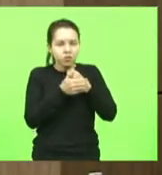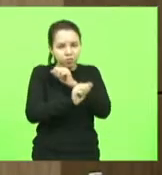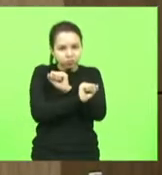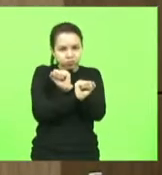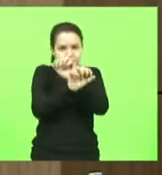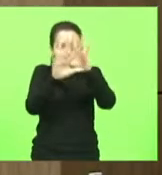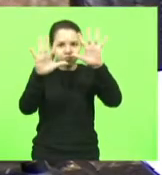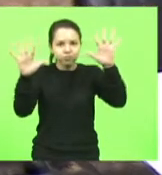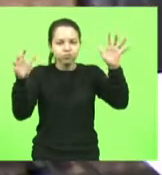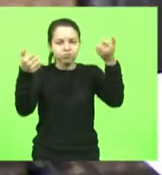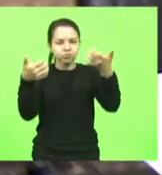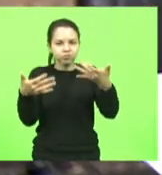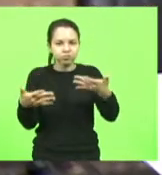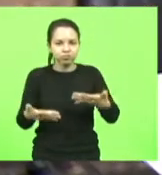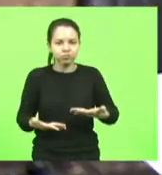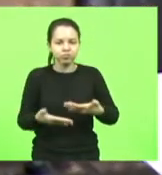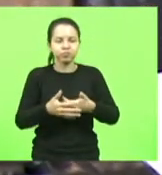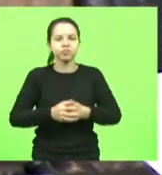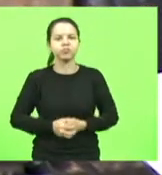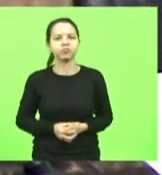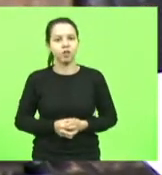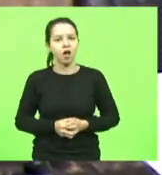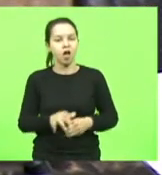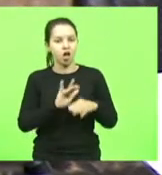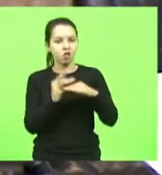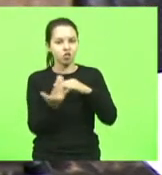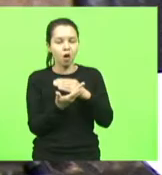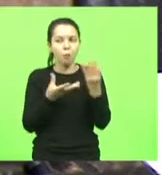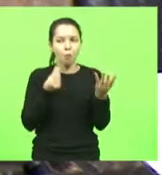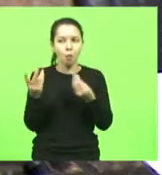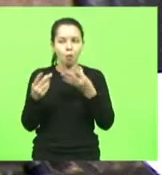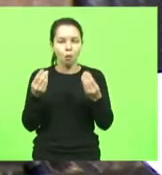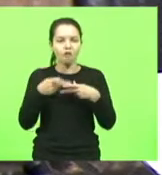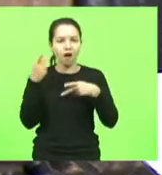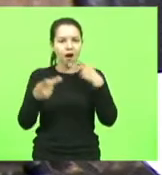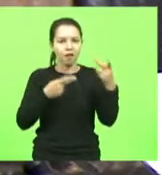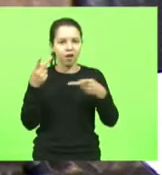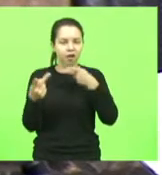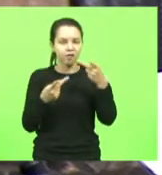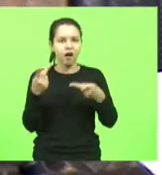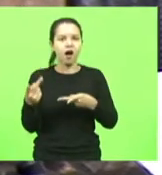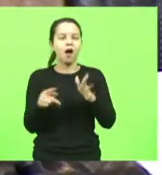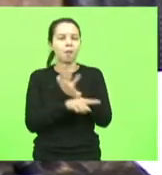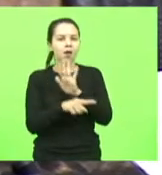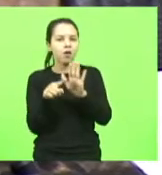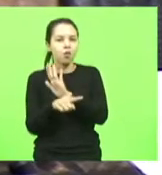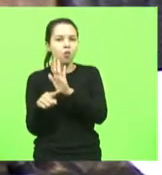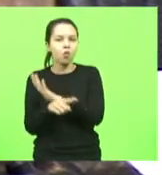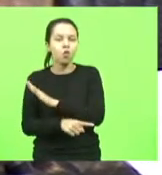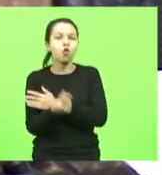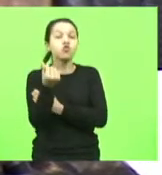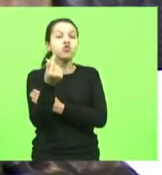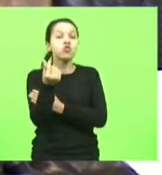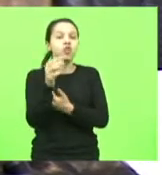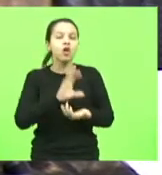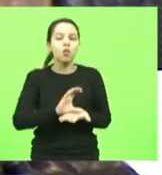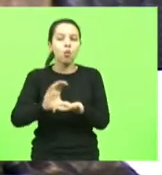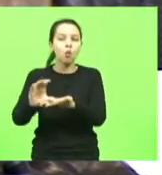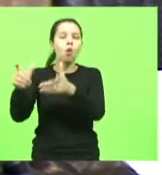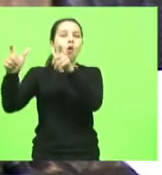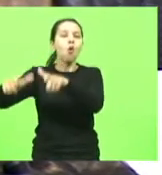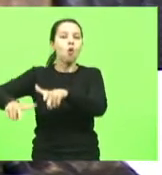Muito se falou nas redes sociais, nos últimos tempos, muita gente questionou e perguntou para onde foi o dinheiro do governo